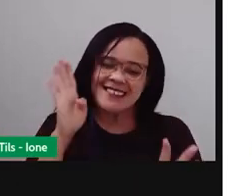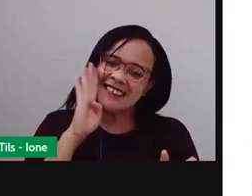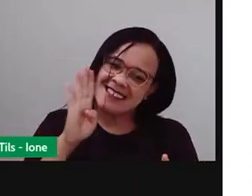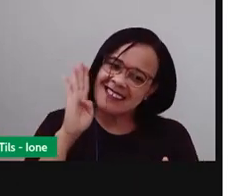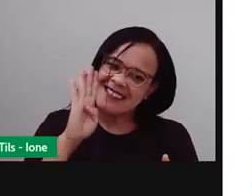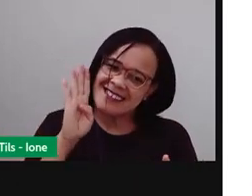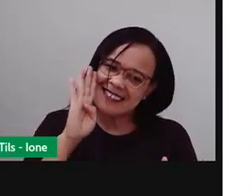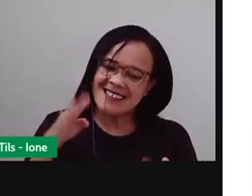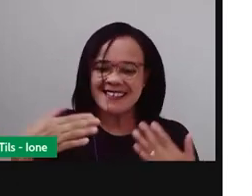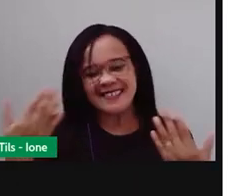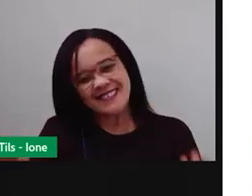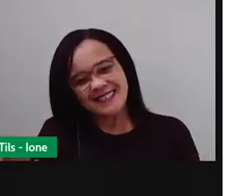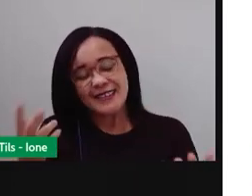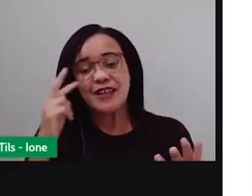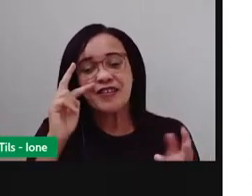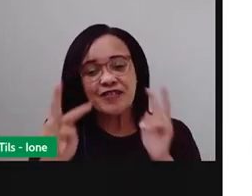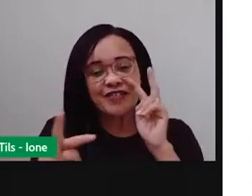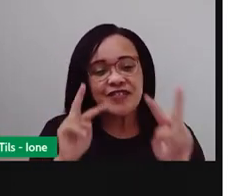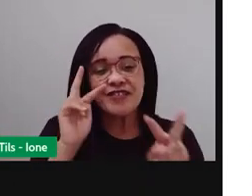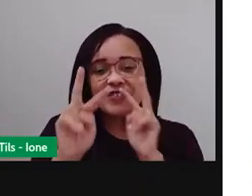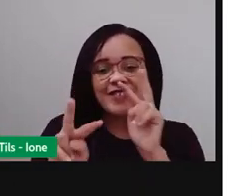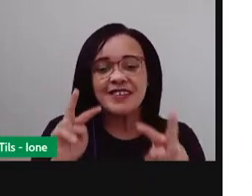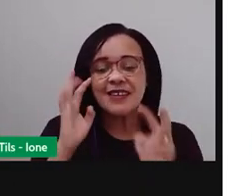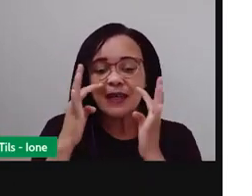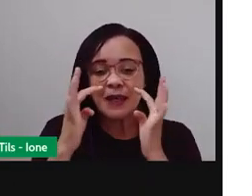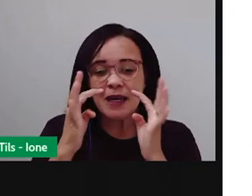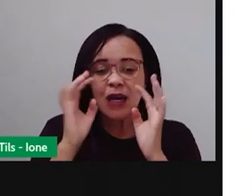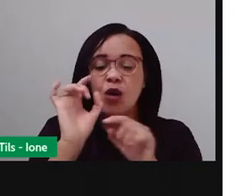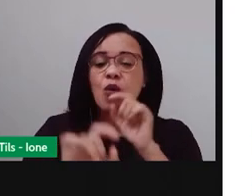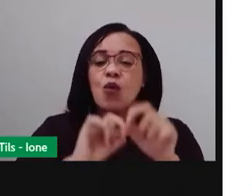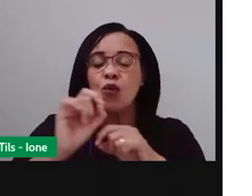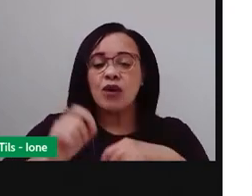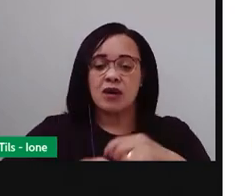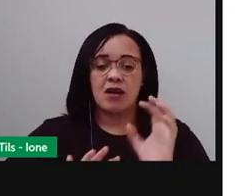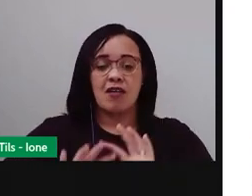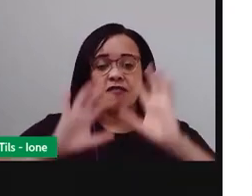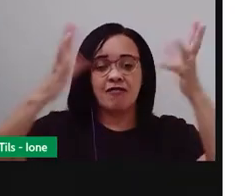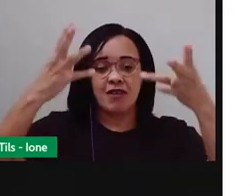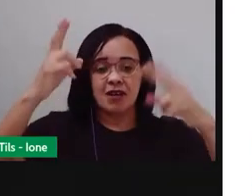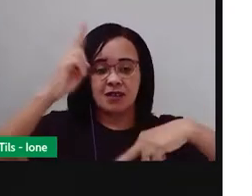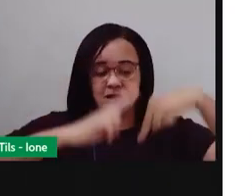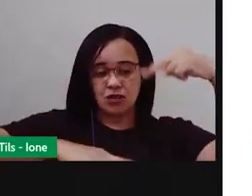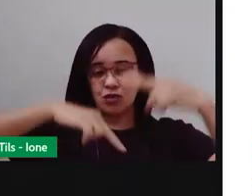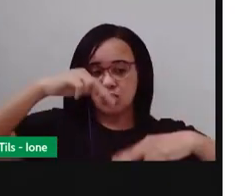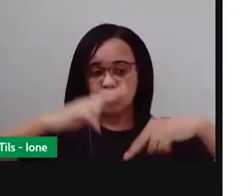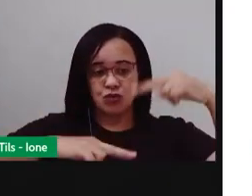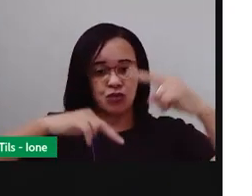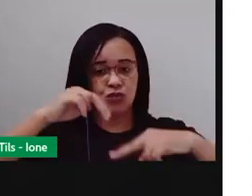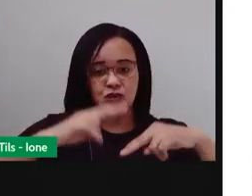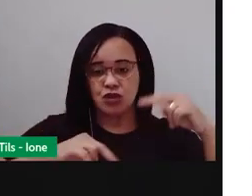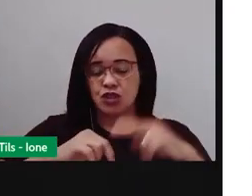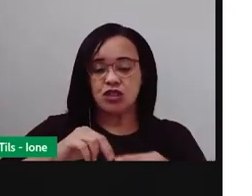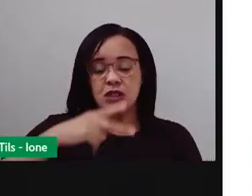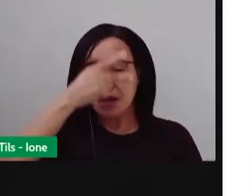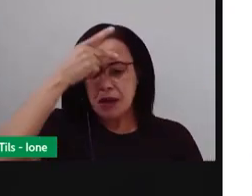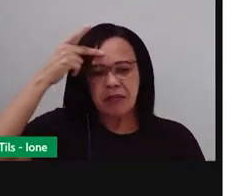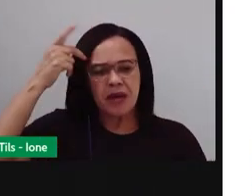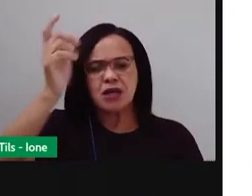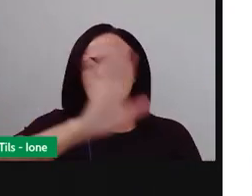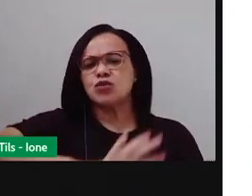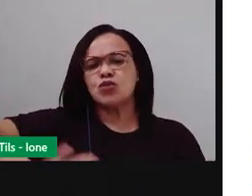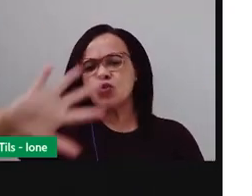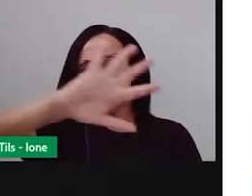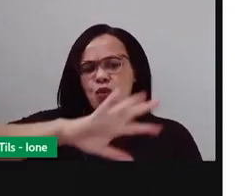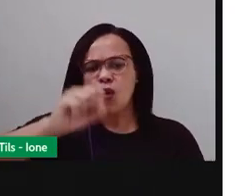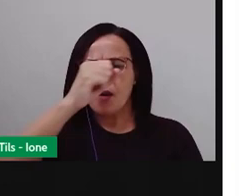Puderam ver que as festas juninas, apesar de serem muito populares aqui no